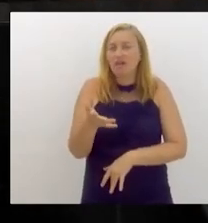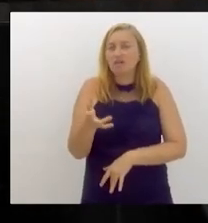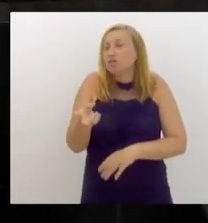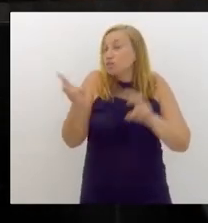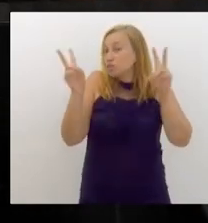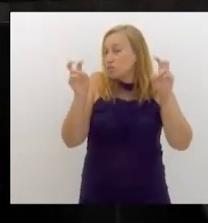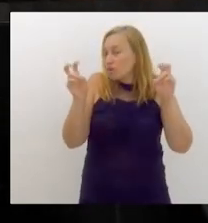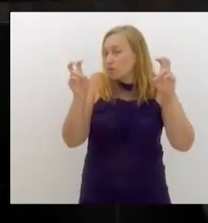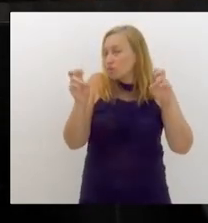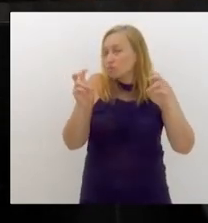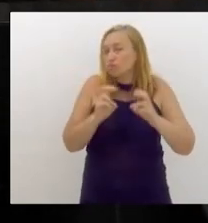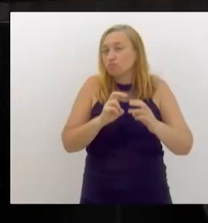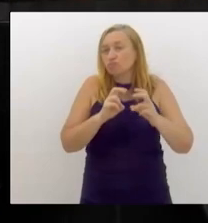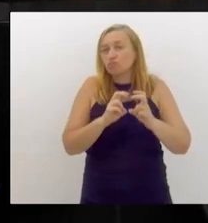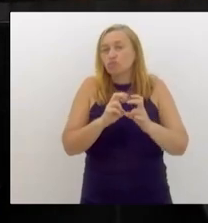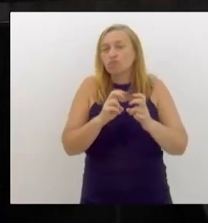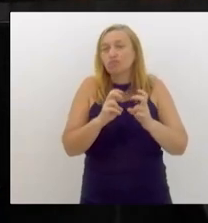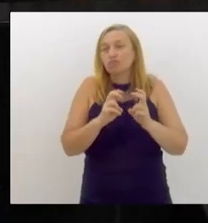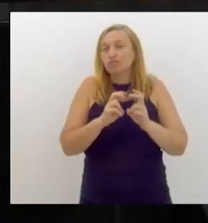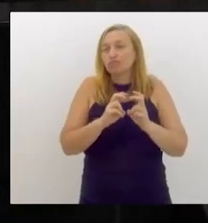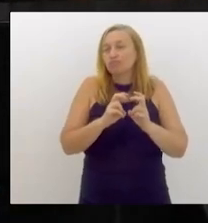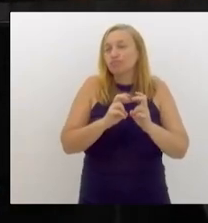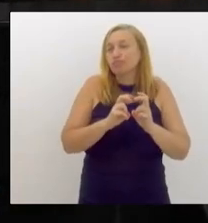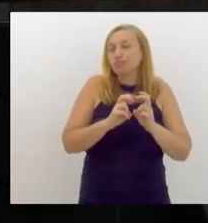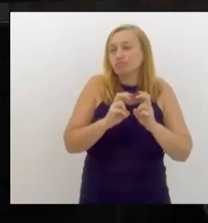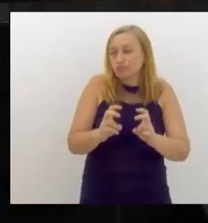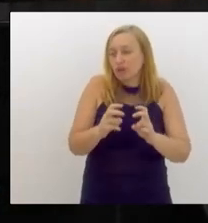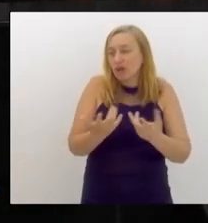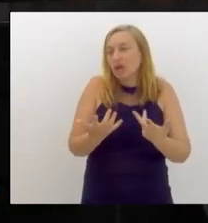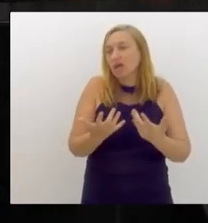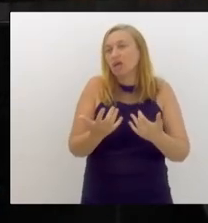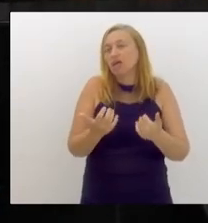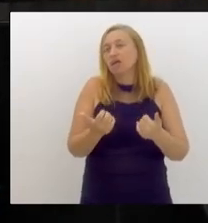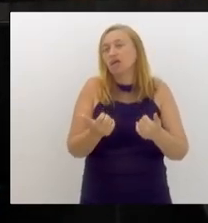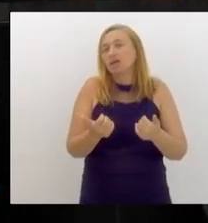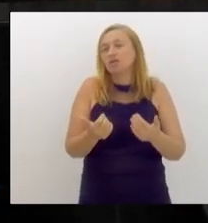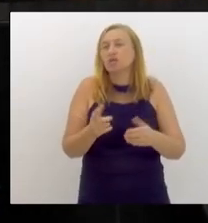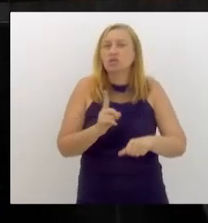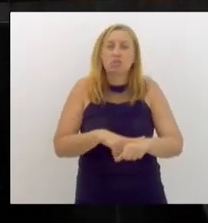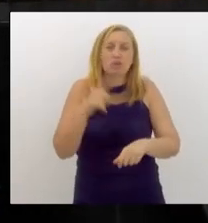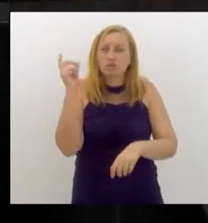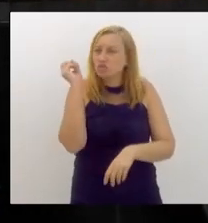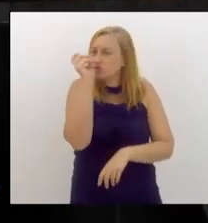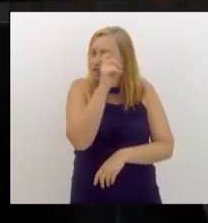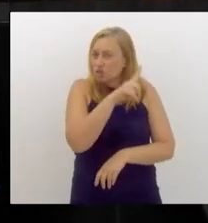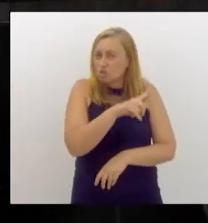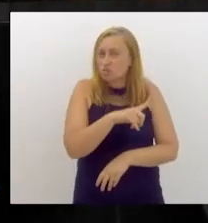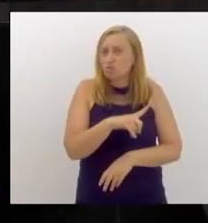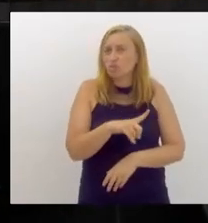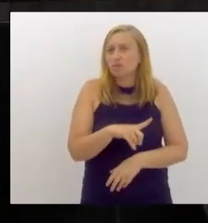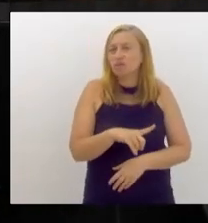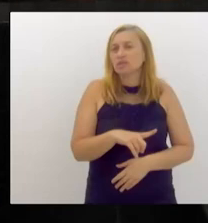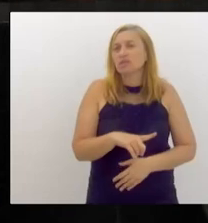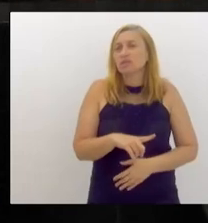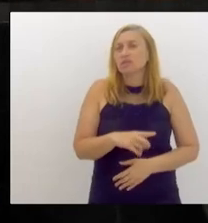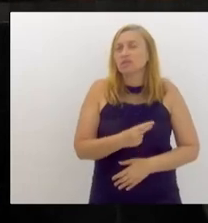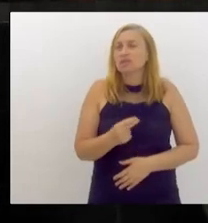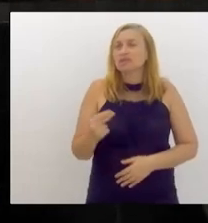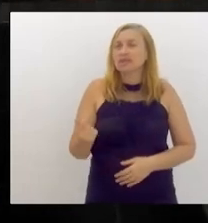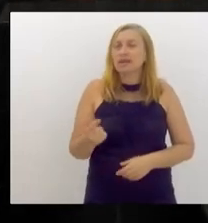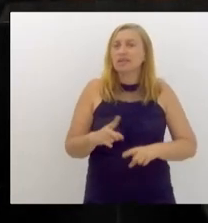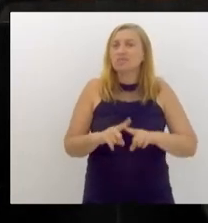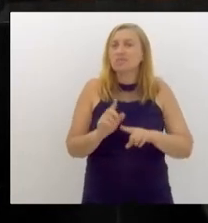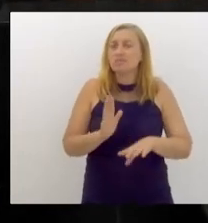questão do transporte, num momento de cataclismo, que é a saída